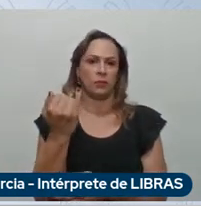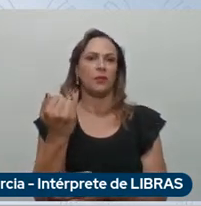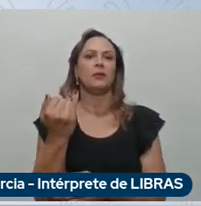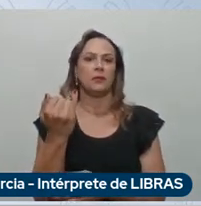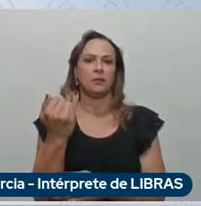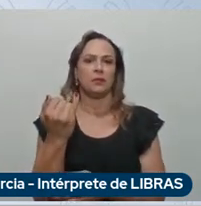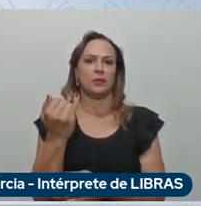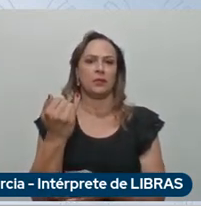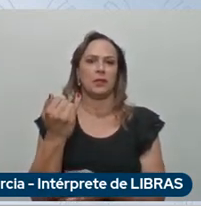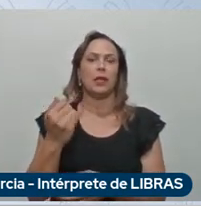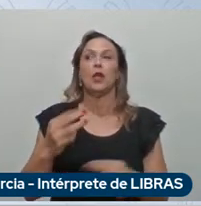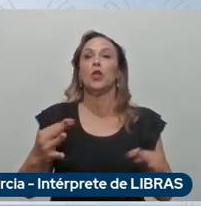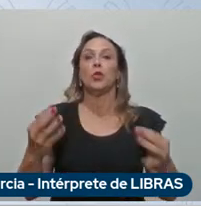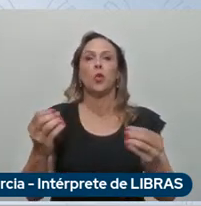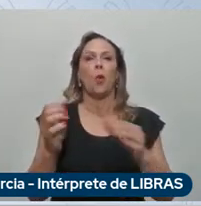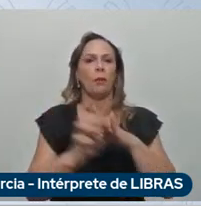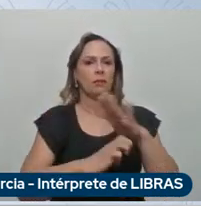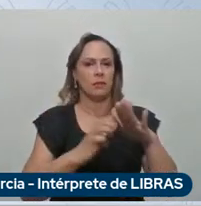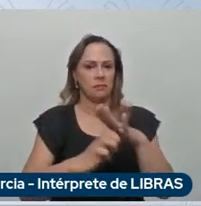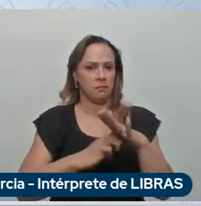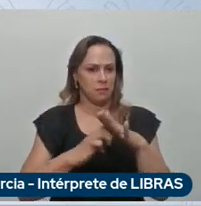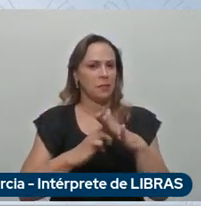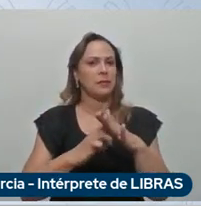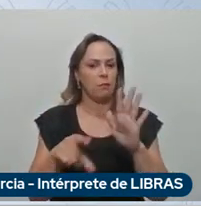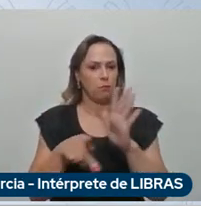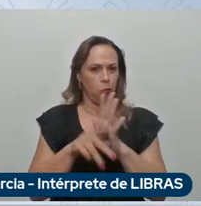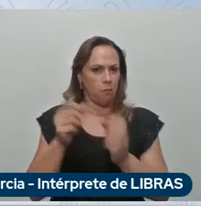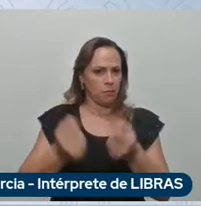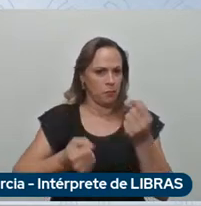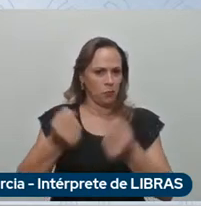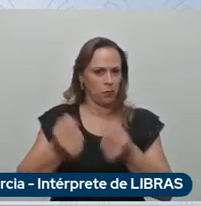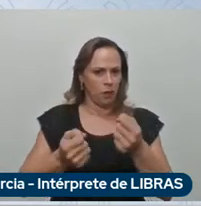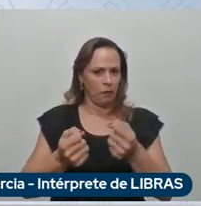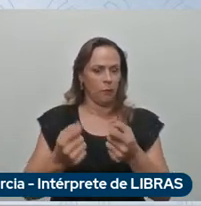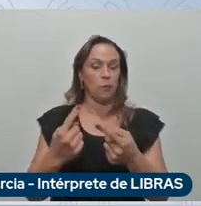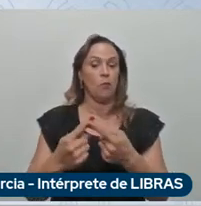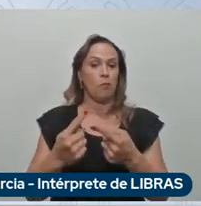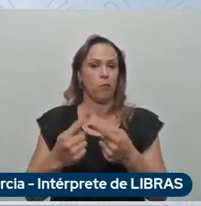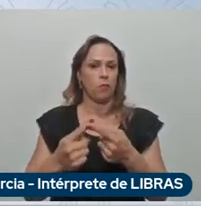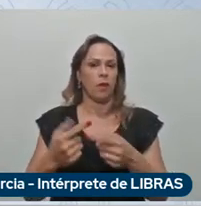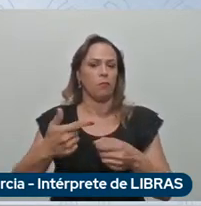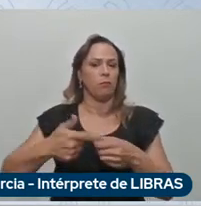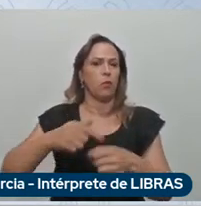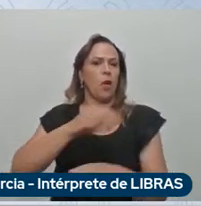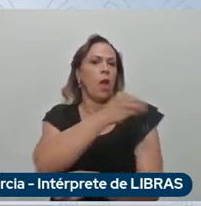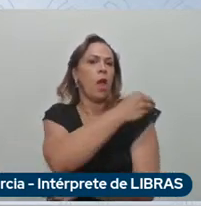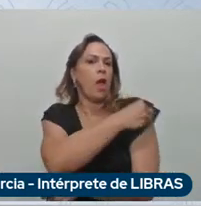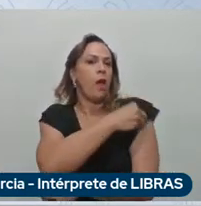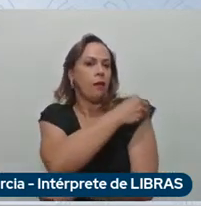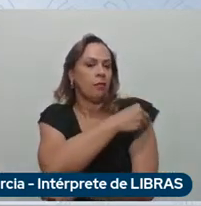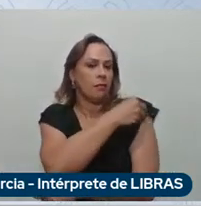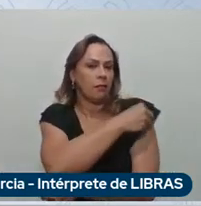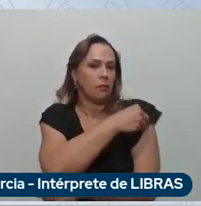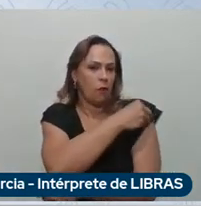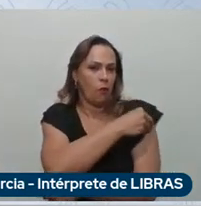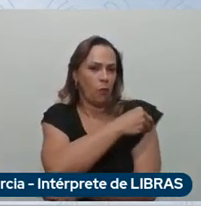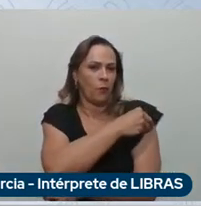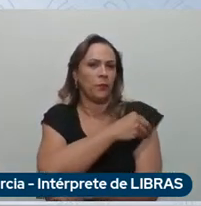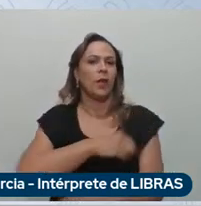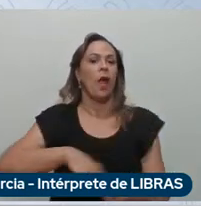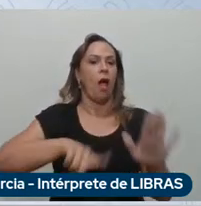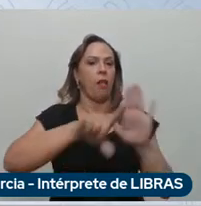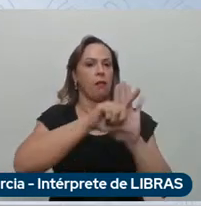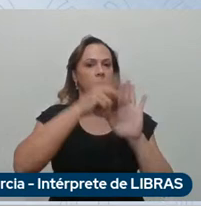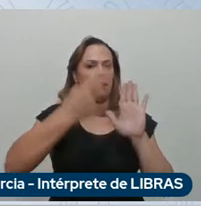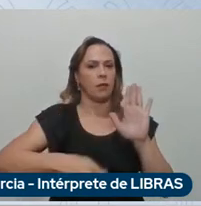montadora porque o etanol no conceito que se usa na regulamentação brasileira que é from well to